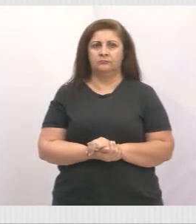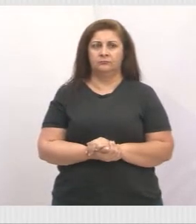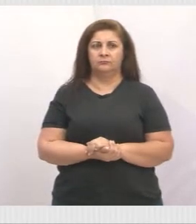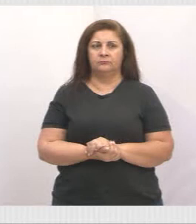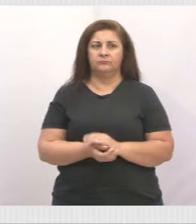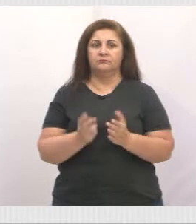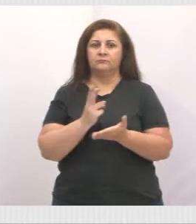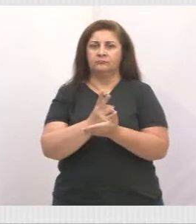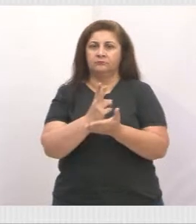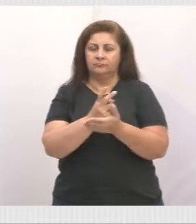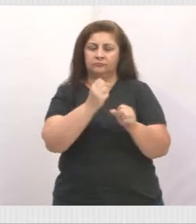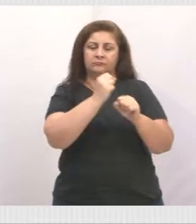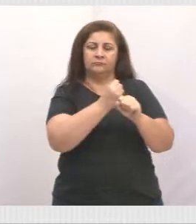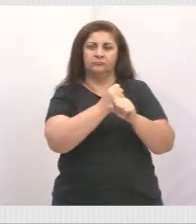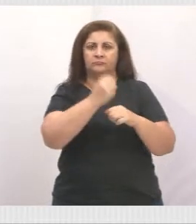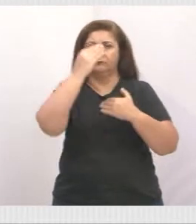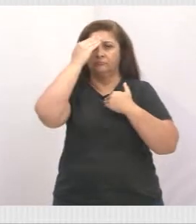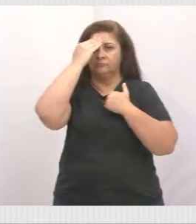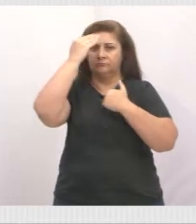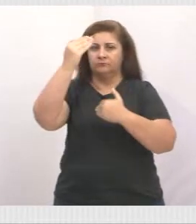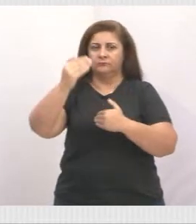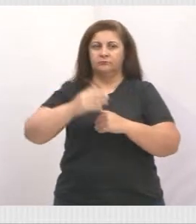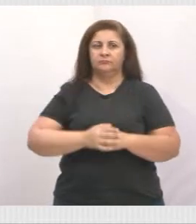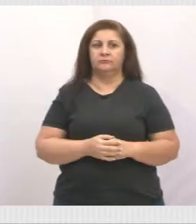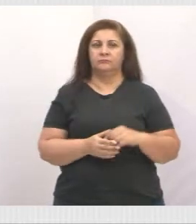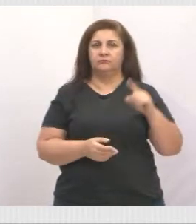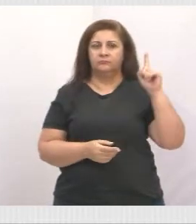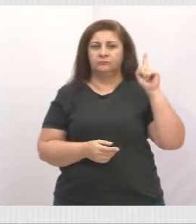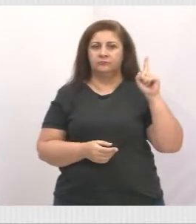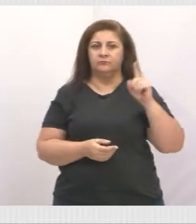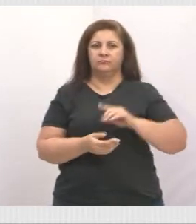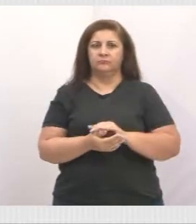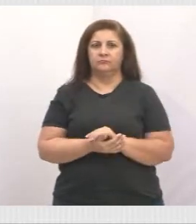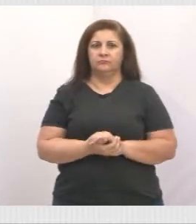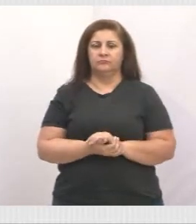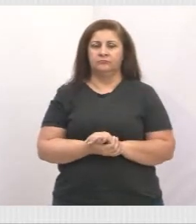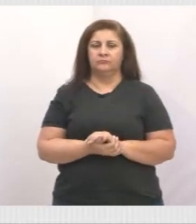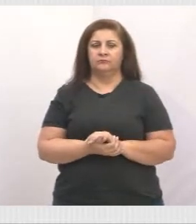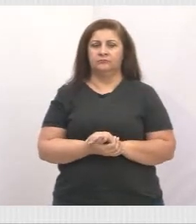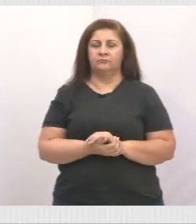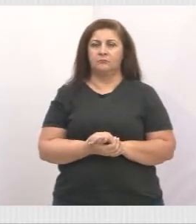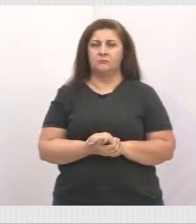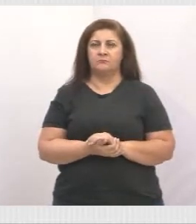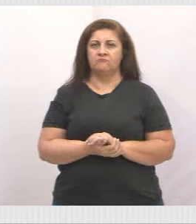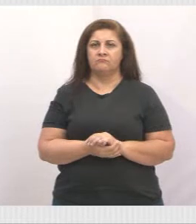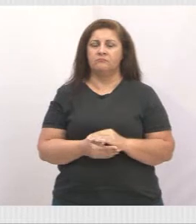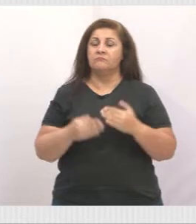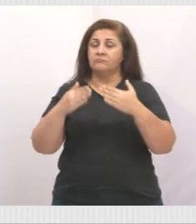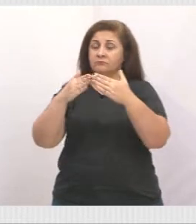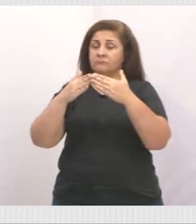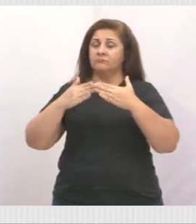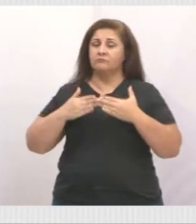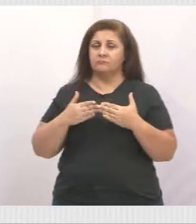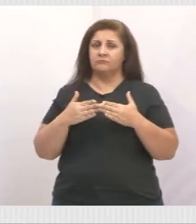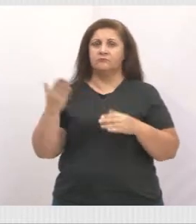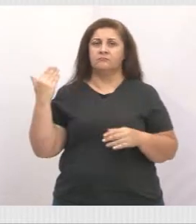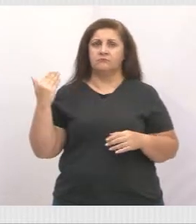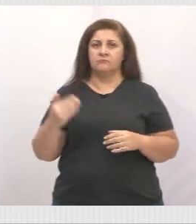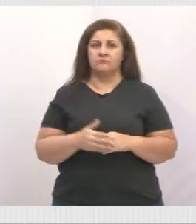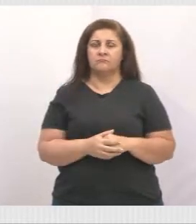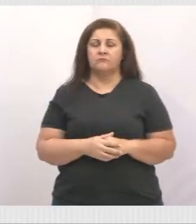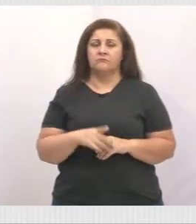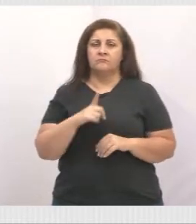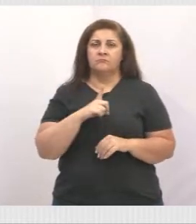Continuar a infraestrutura, agradecer ali na Freire de Moraes. Nós fizemos uma solicitação, ali nós